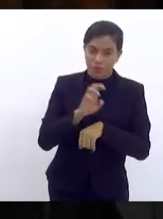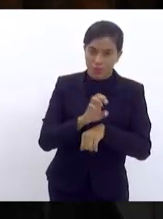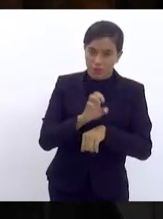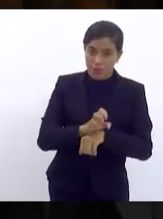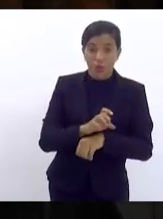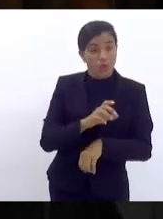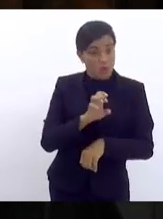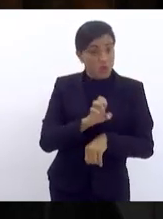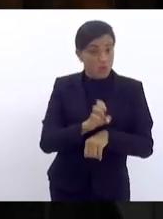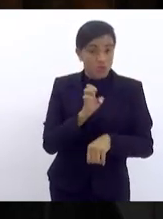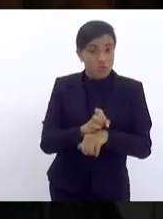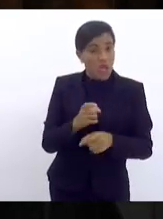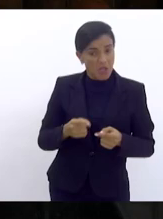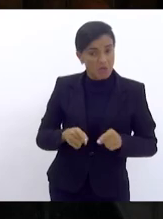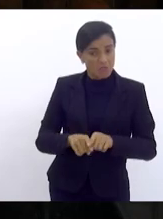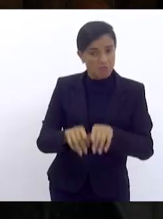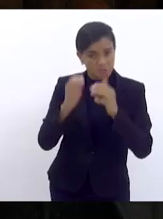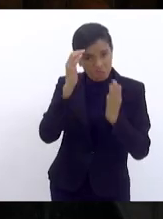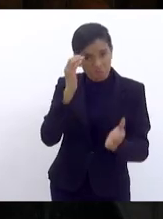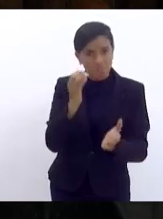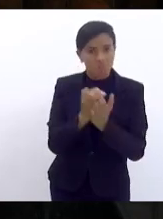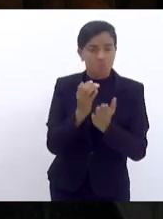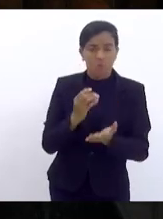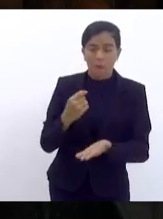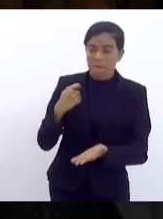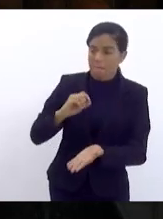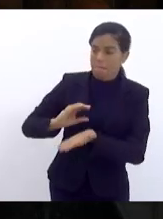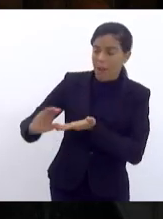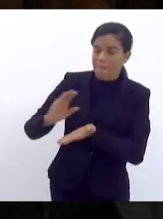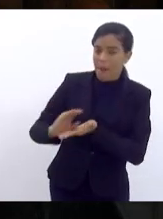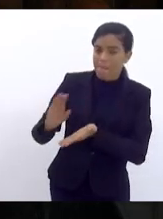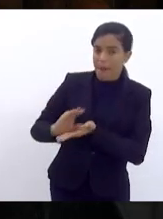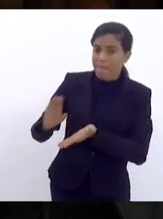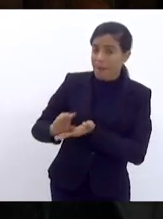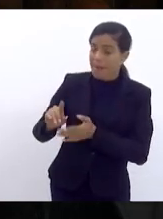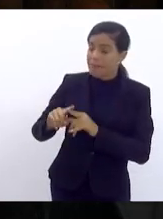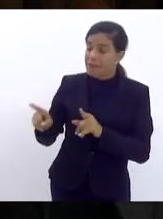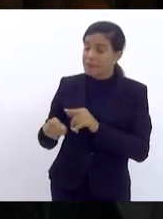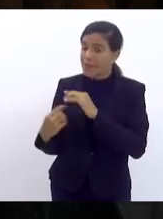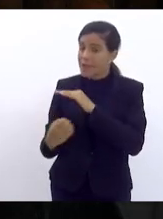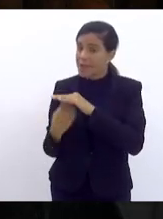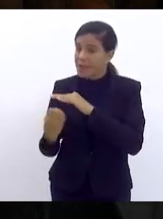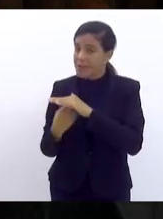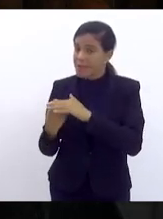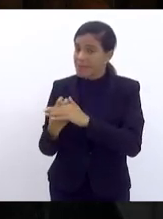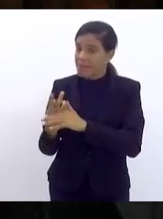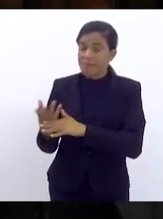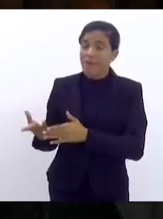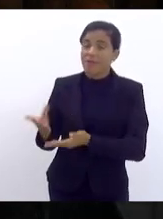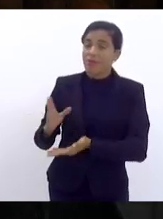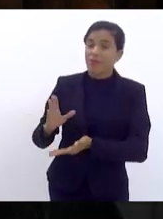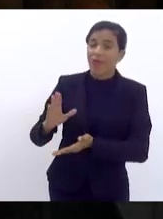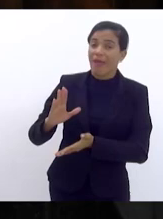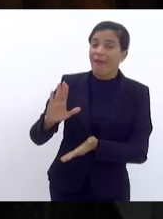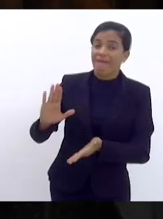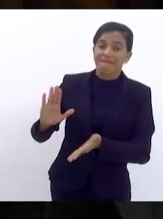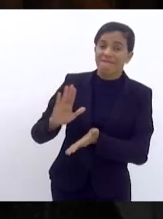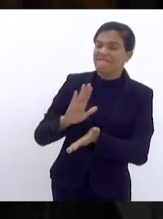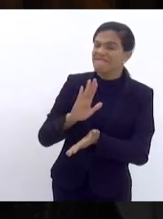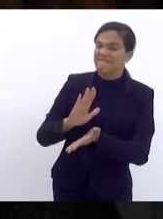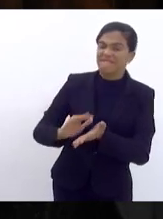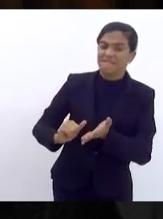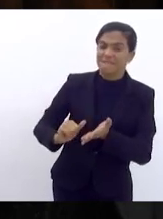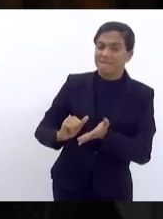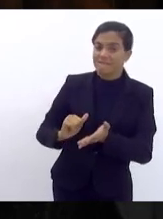cumprindo com as suas obrigações porém essa empresa se torna cega fecha seus olhos